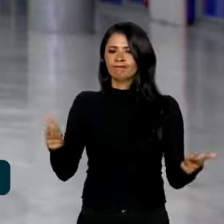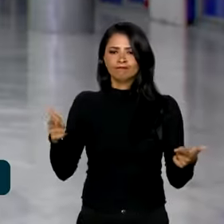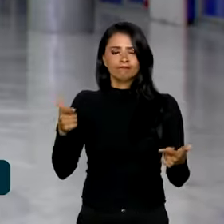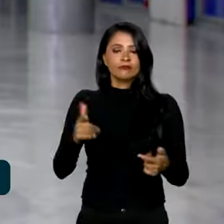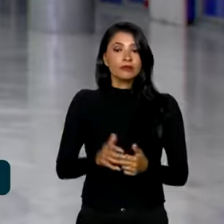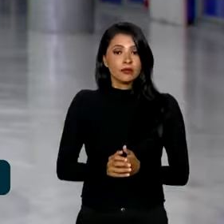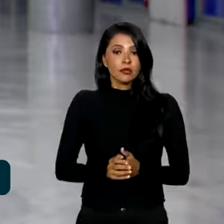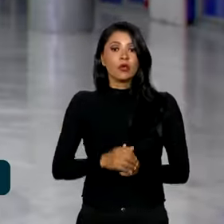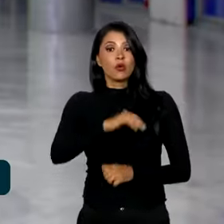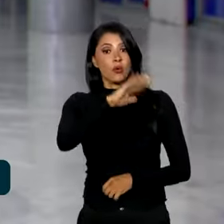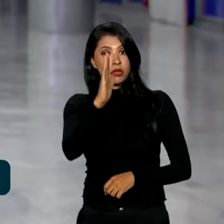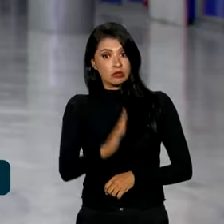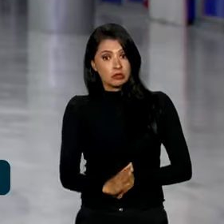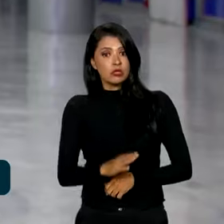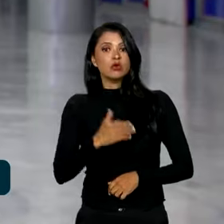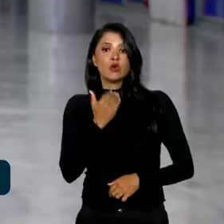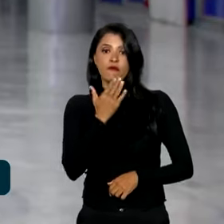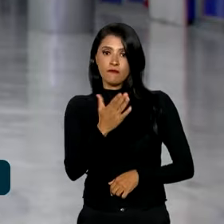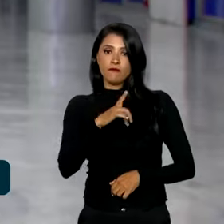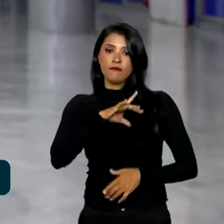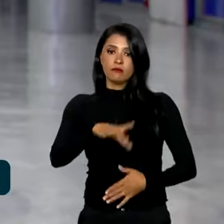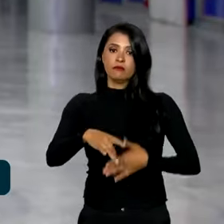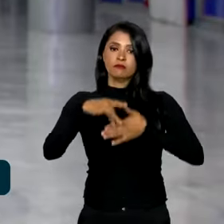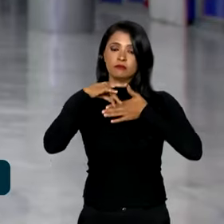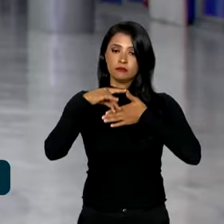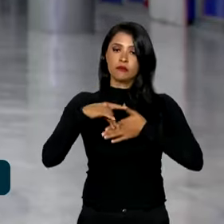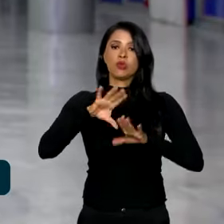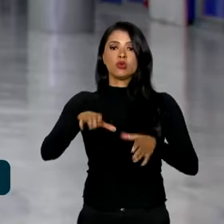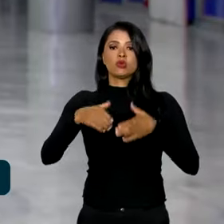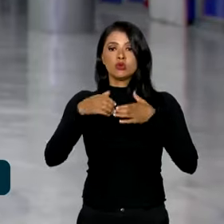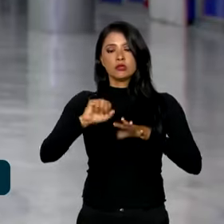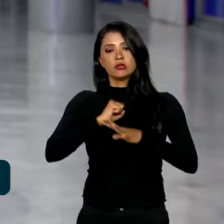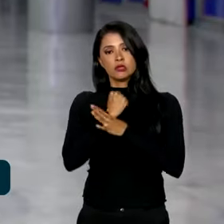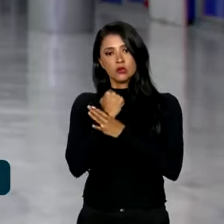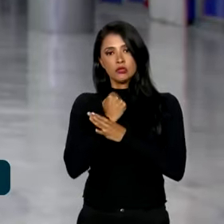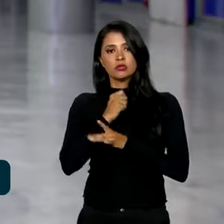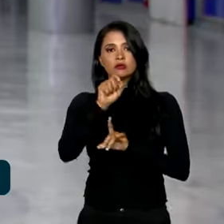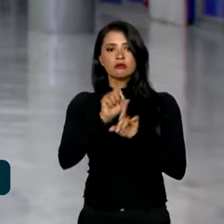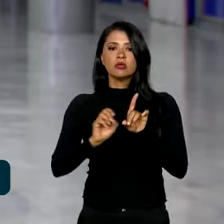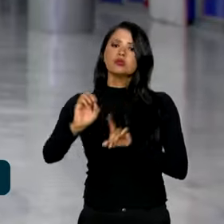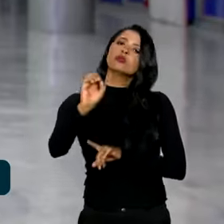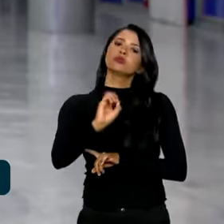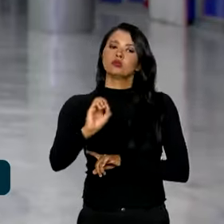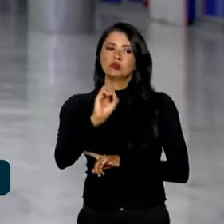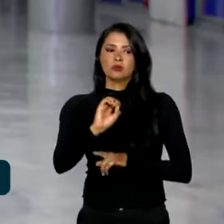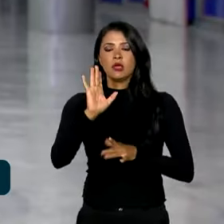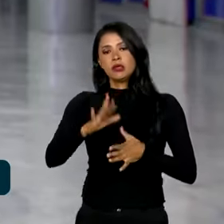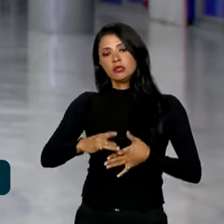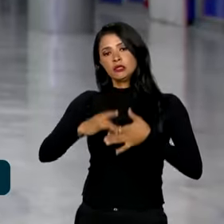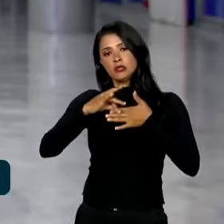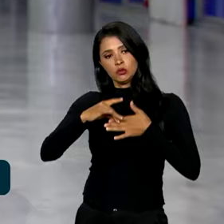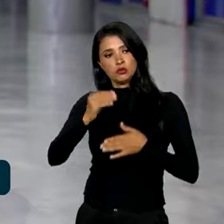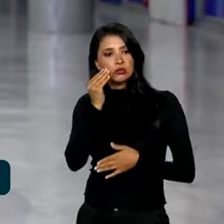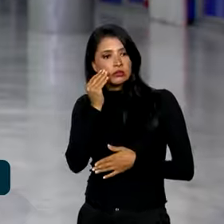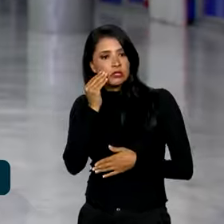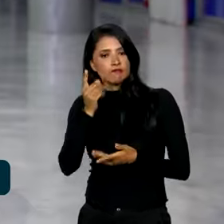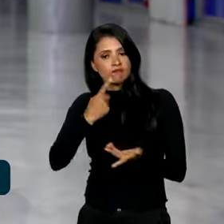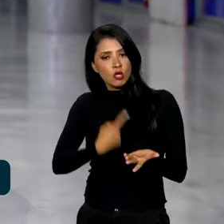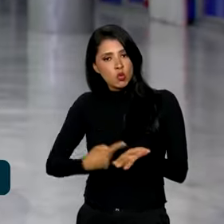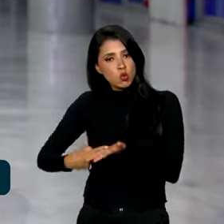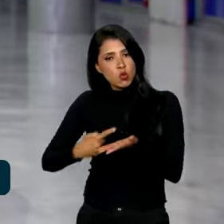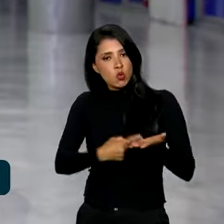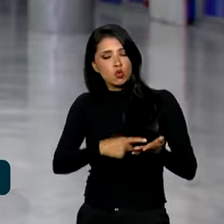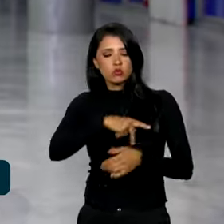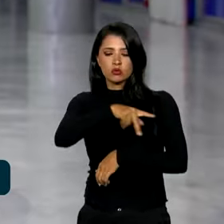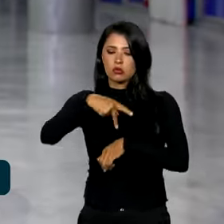à frente do Conselho de Segurança das Nações Unidas no mês de outubro e liderou tentativas de acordo entre os